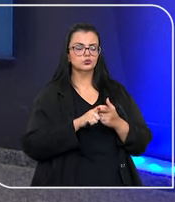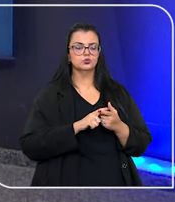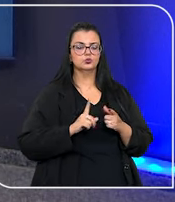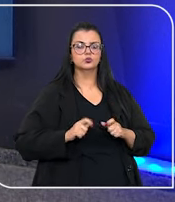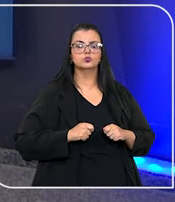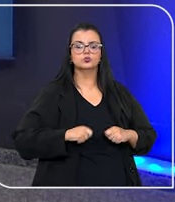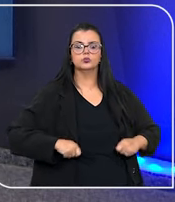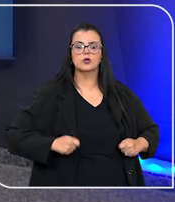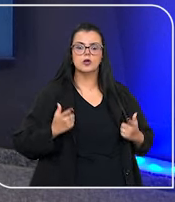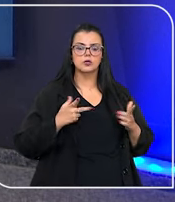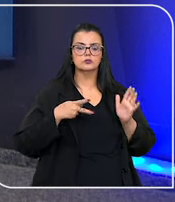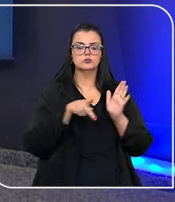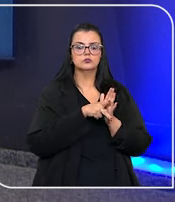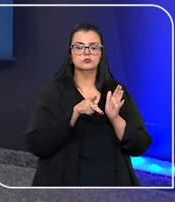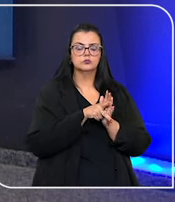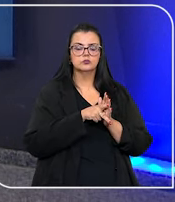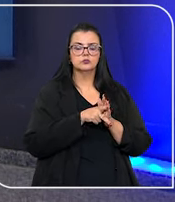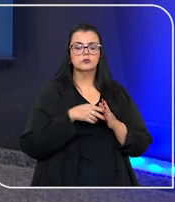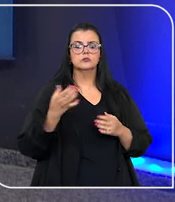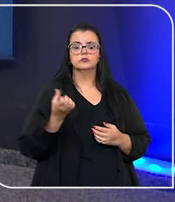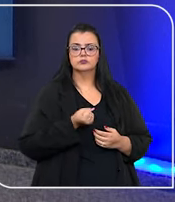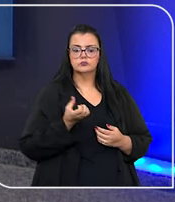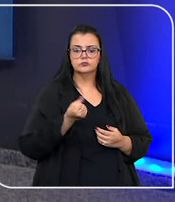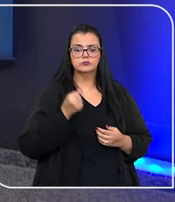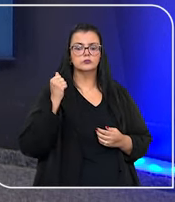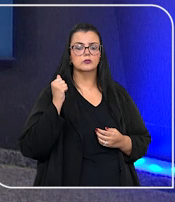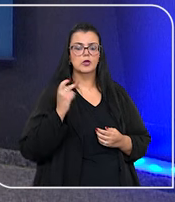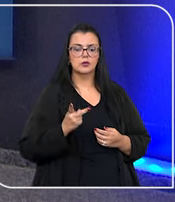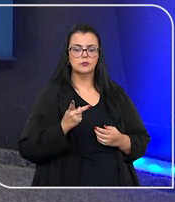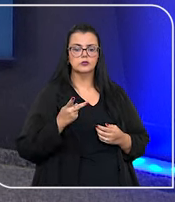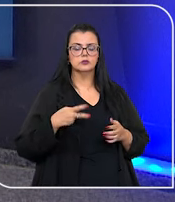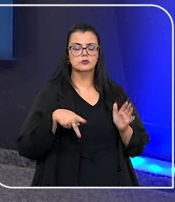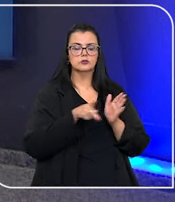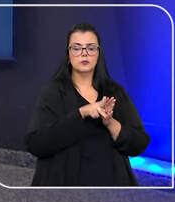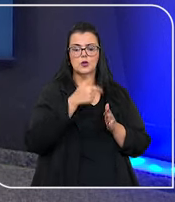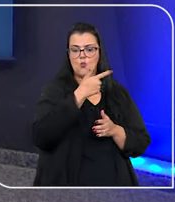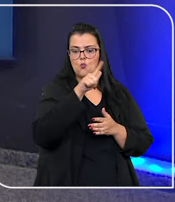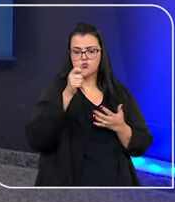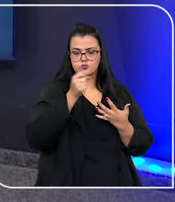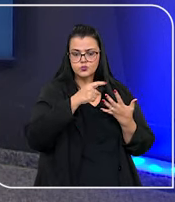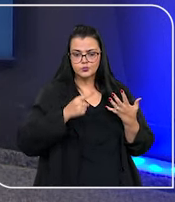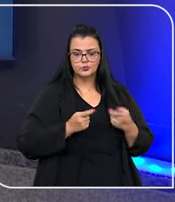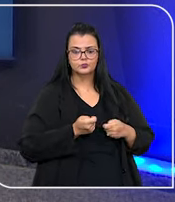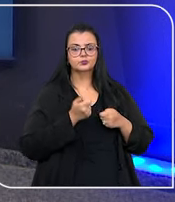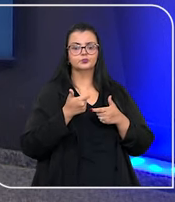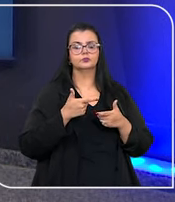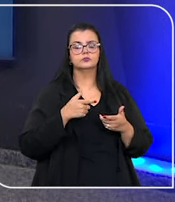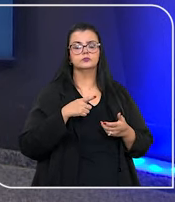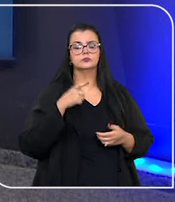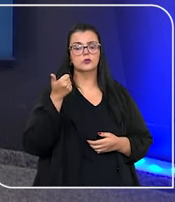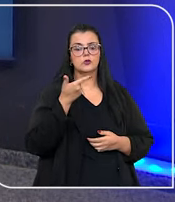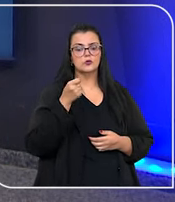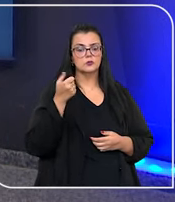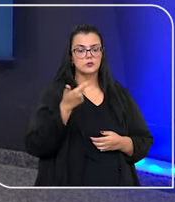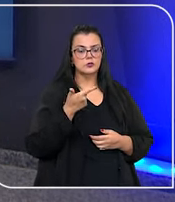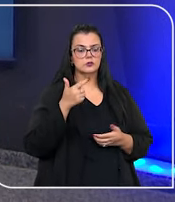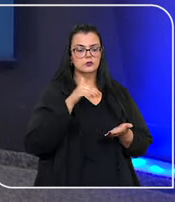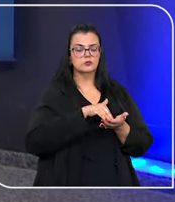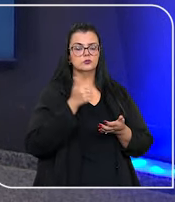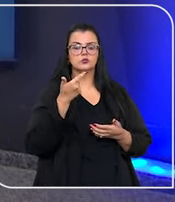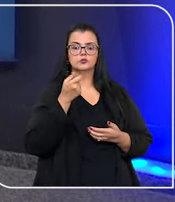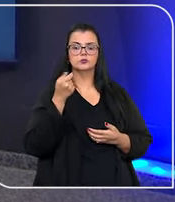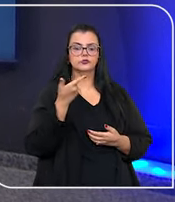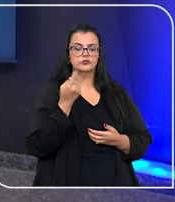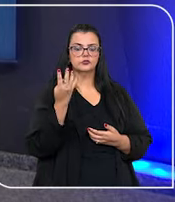dentro dos gastos da Previdência Social com aposentadorias e outros benefícios. Entre 2012 e